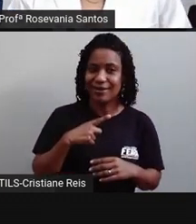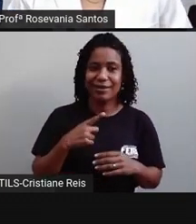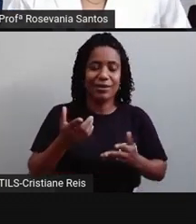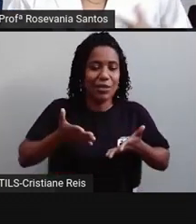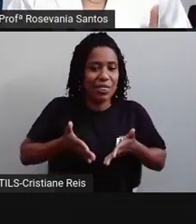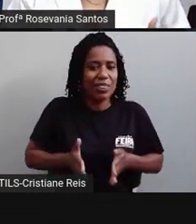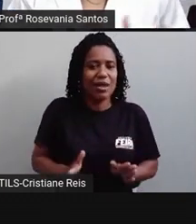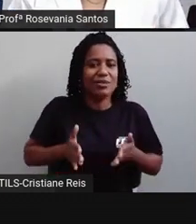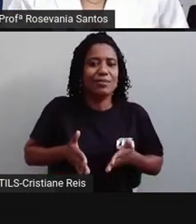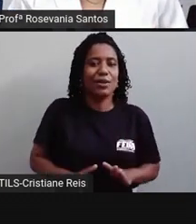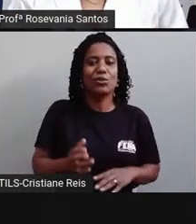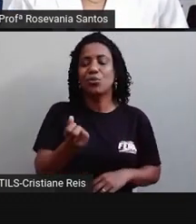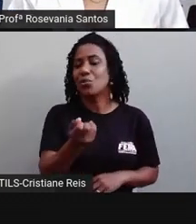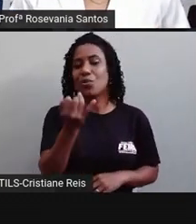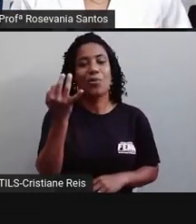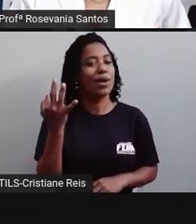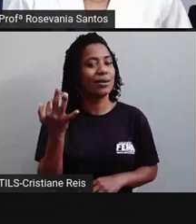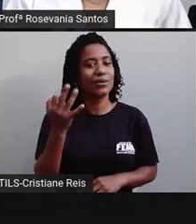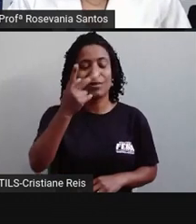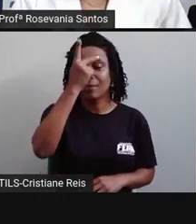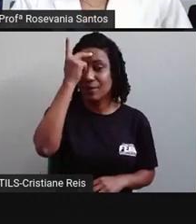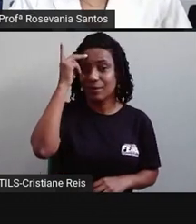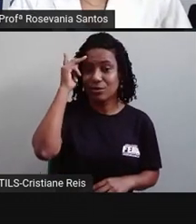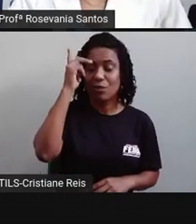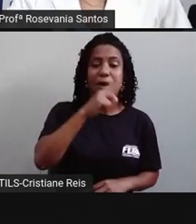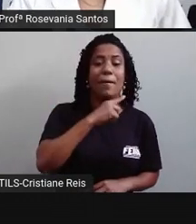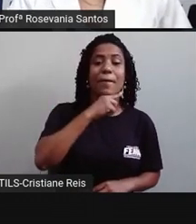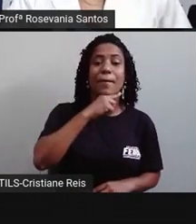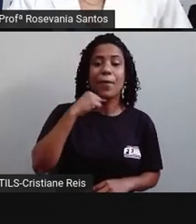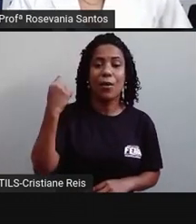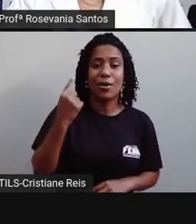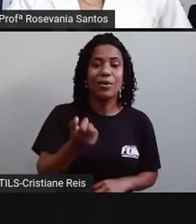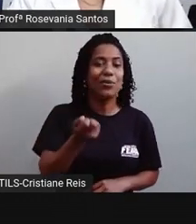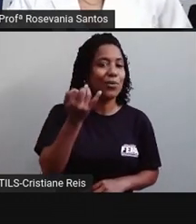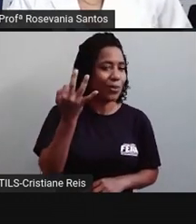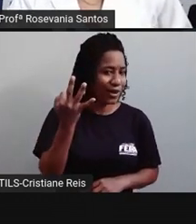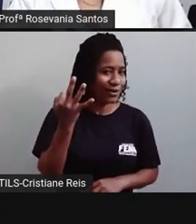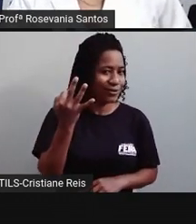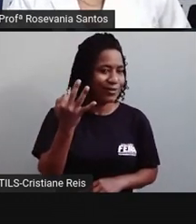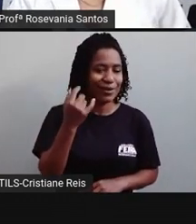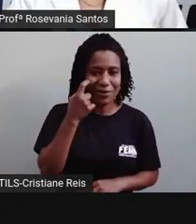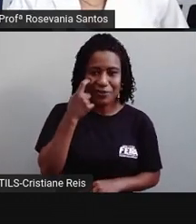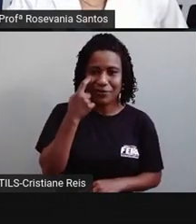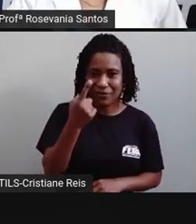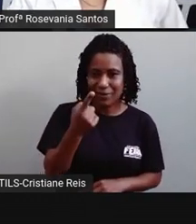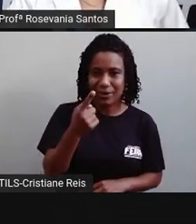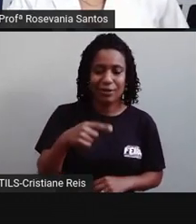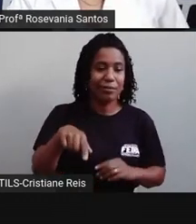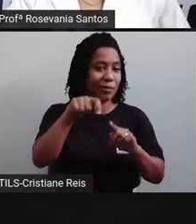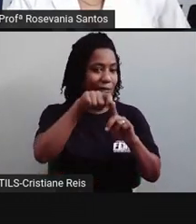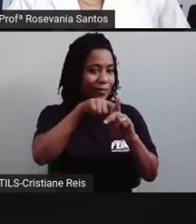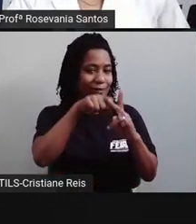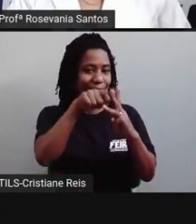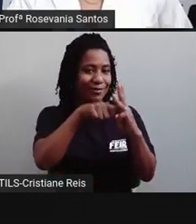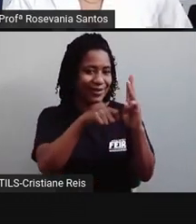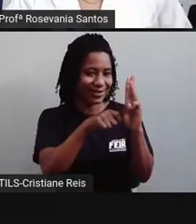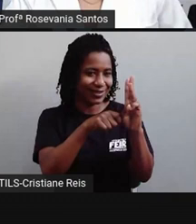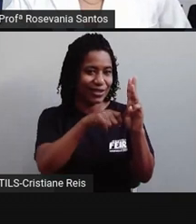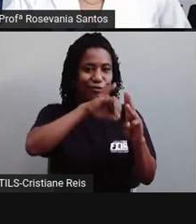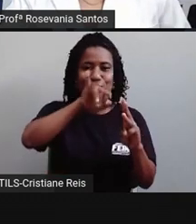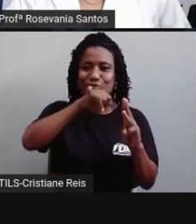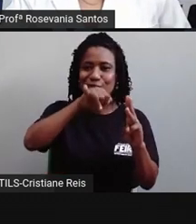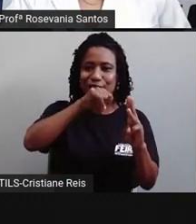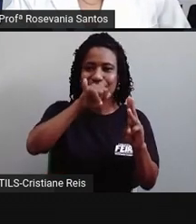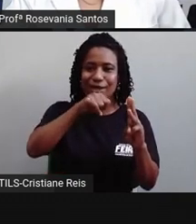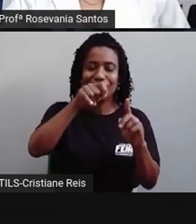óbitos, ou seja, que o número de pessoas que morreram. Ele chama atenção para esse primeiro trimestre, né? De janeiro, fevereiro e março, que